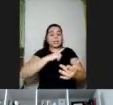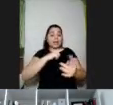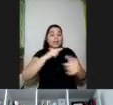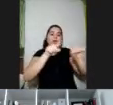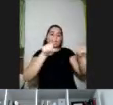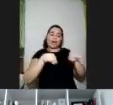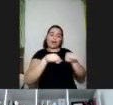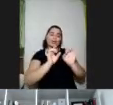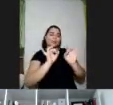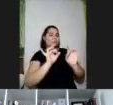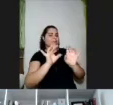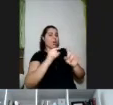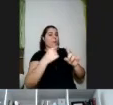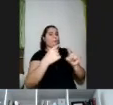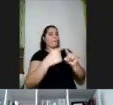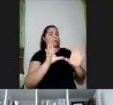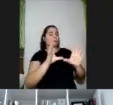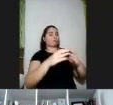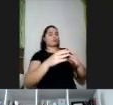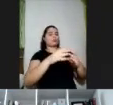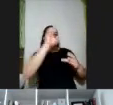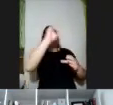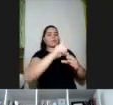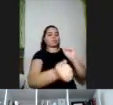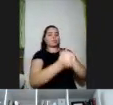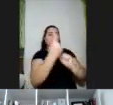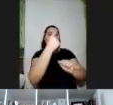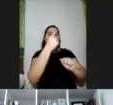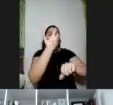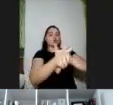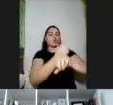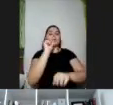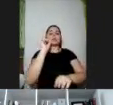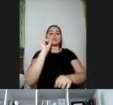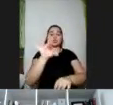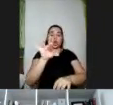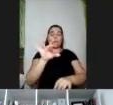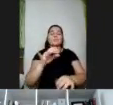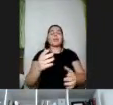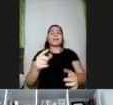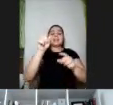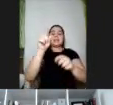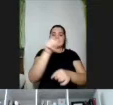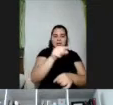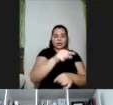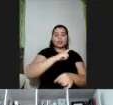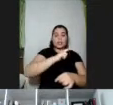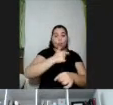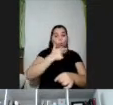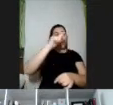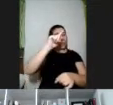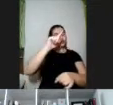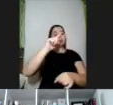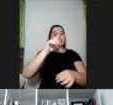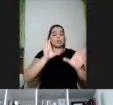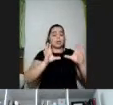os alunos com deficiência estão todos juntos na mesma turma. E a gente tem esse modelo aqui de baixo à direita, que é o modelo da